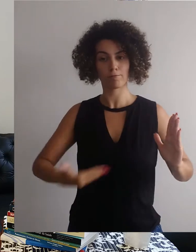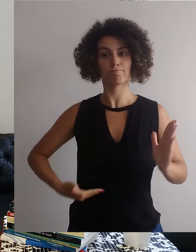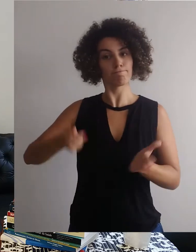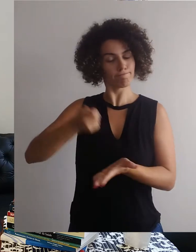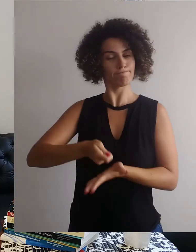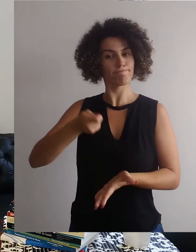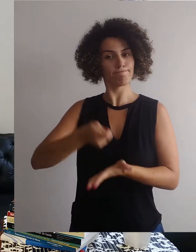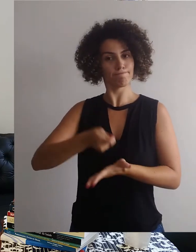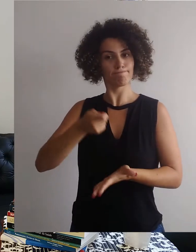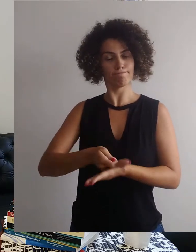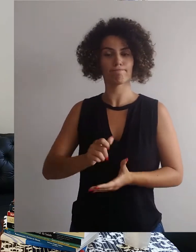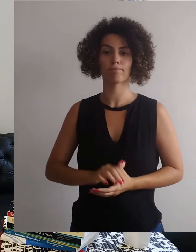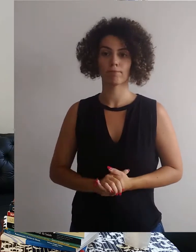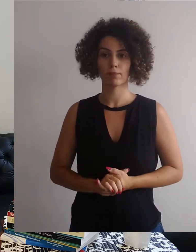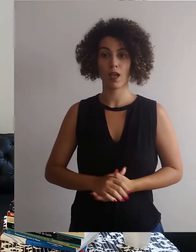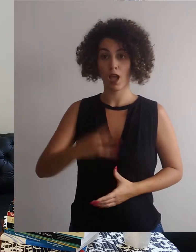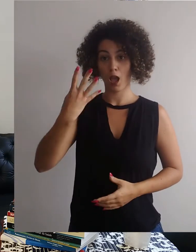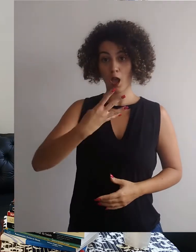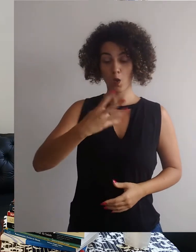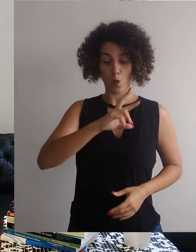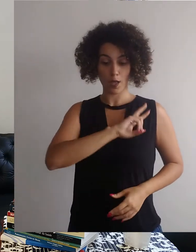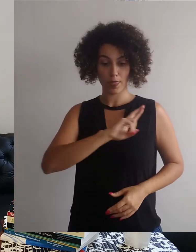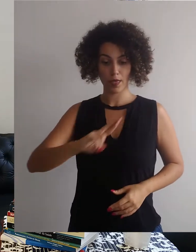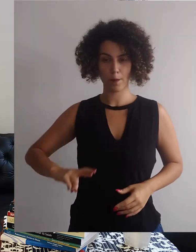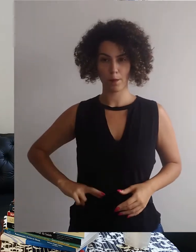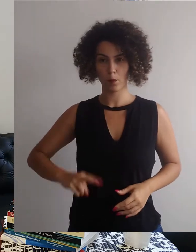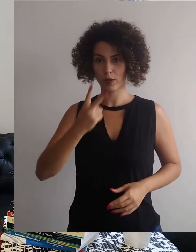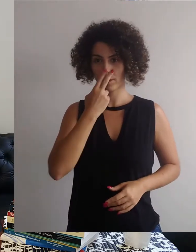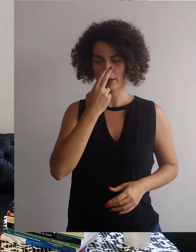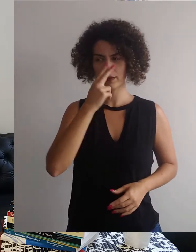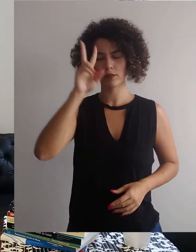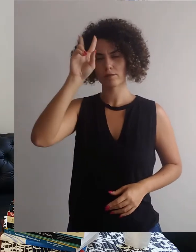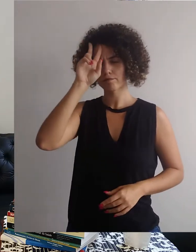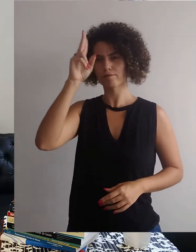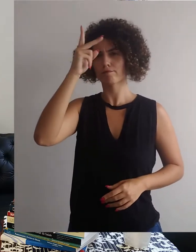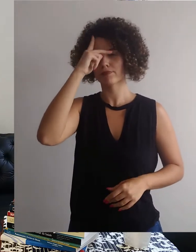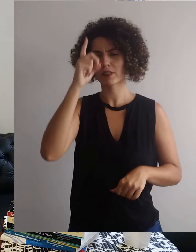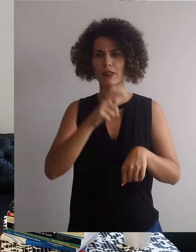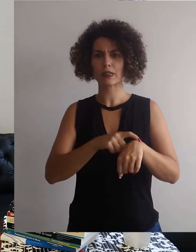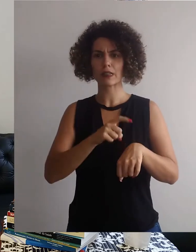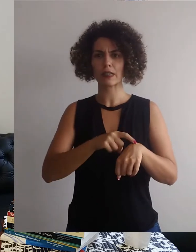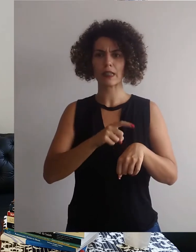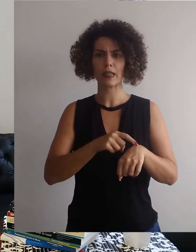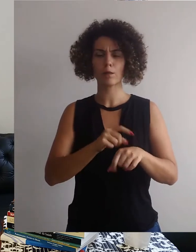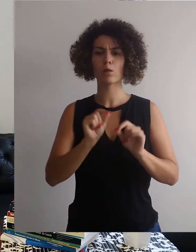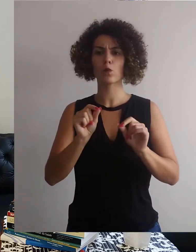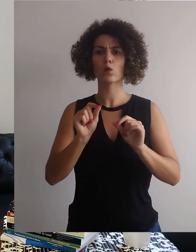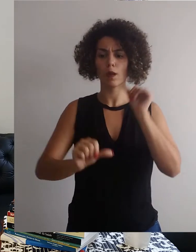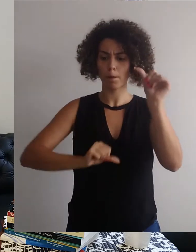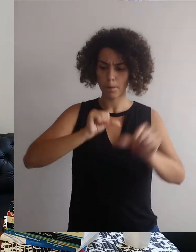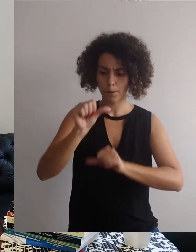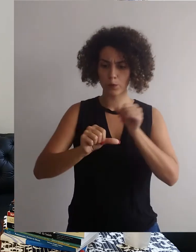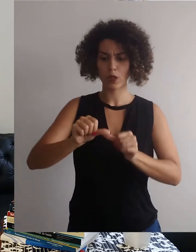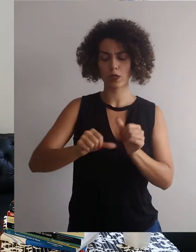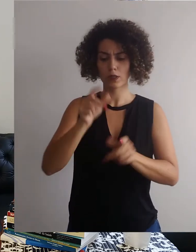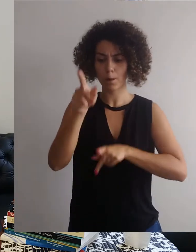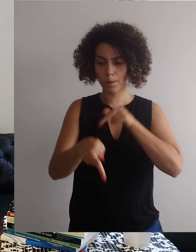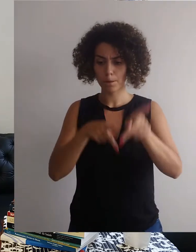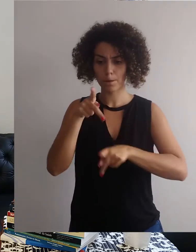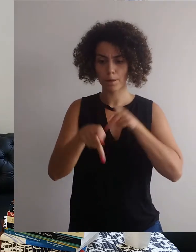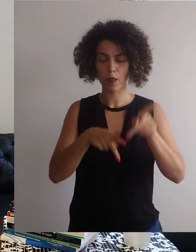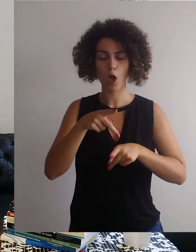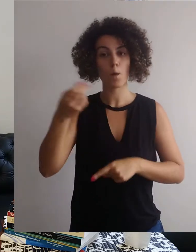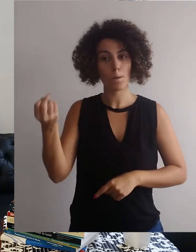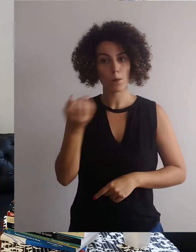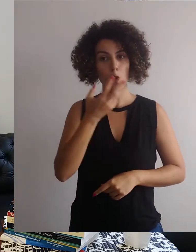instalou-se um novo regime autoritário. O período da Quarta República foi um pequeno lapso temporal que trouxe mudanças para o perfil da